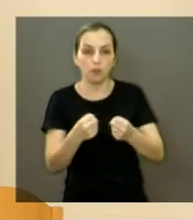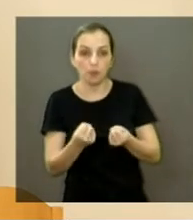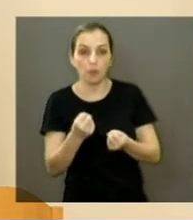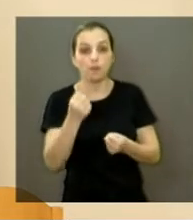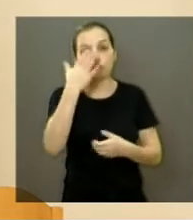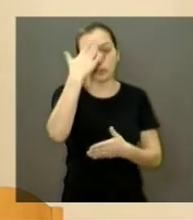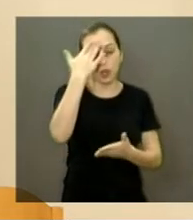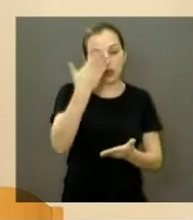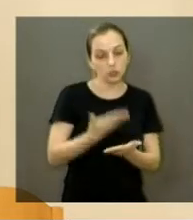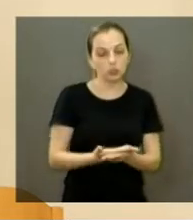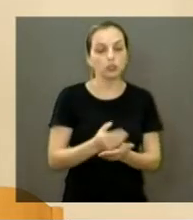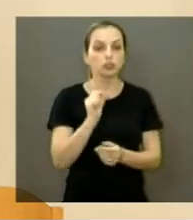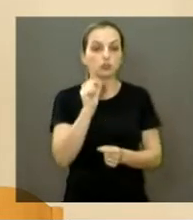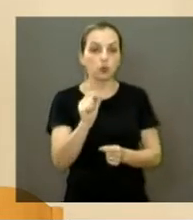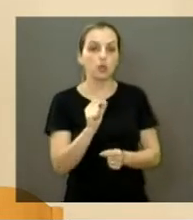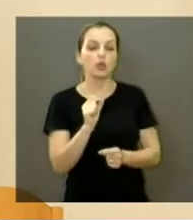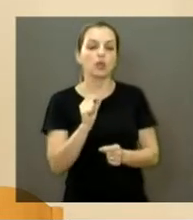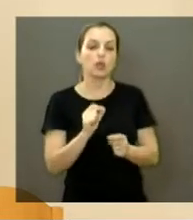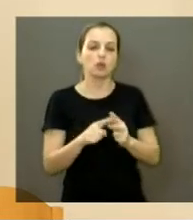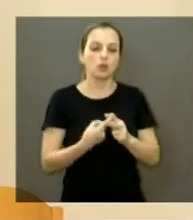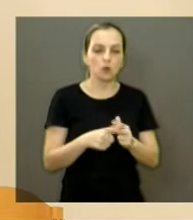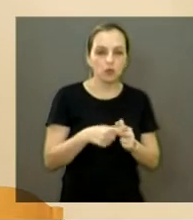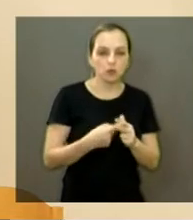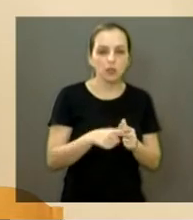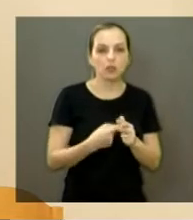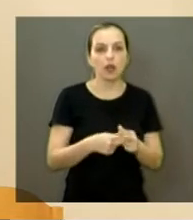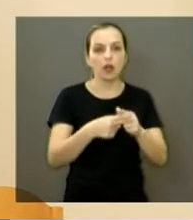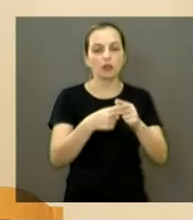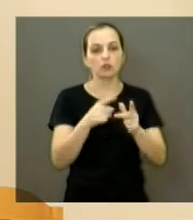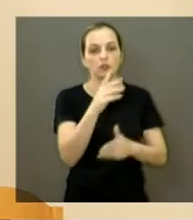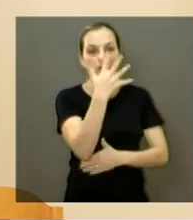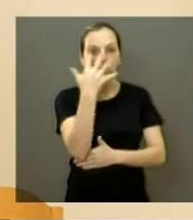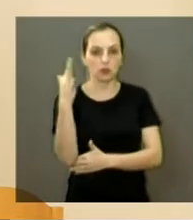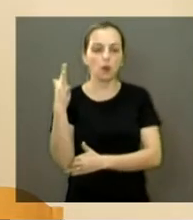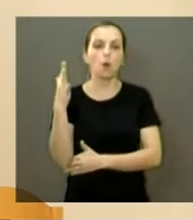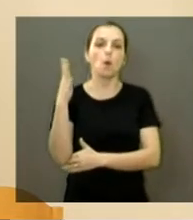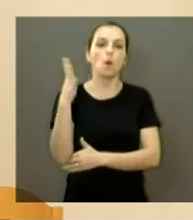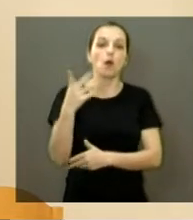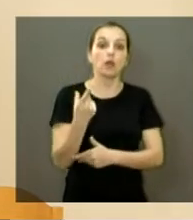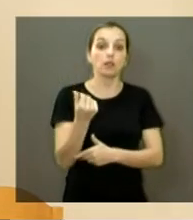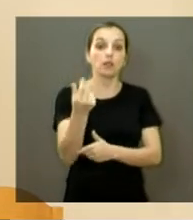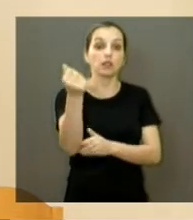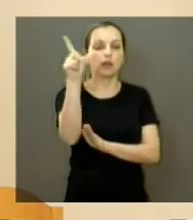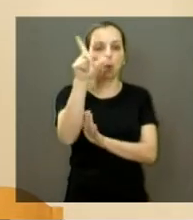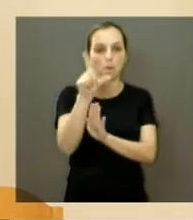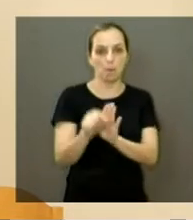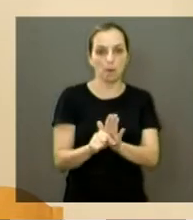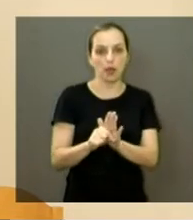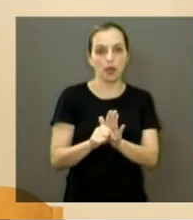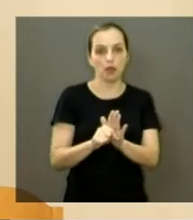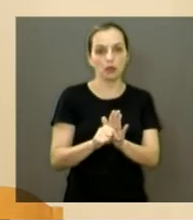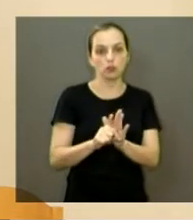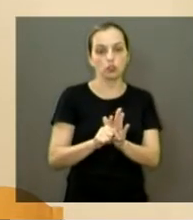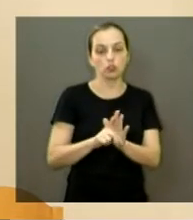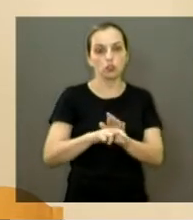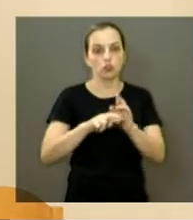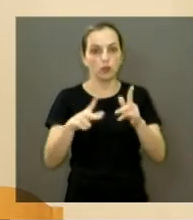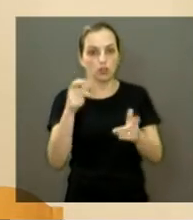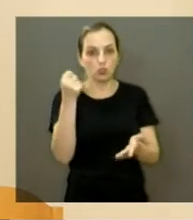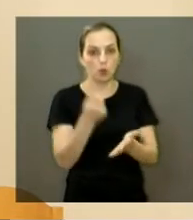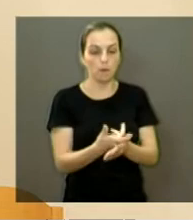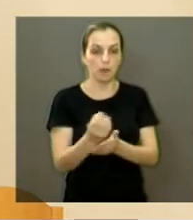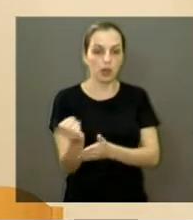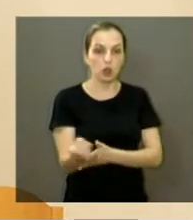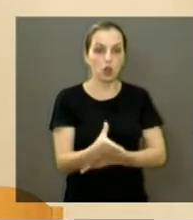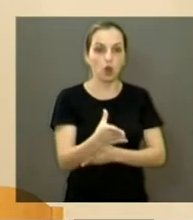Acredito que, feitos alguns reparos nesses grupos focais, sairia mais barato para a cidade do que comprar novos equipamentos, vendo que nos